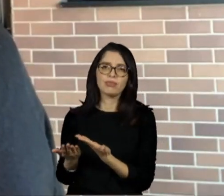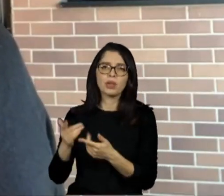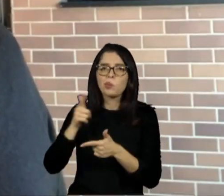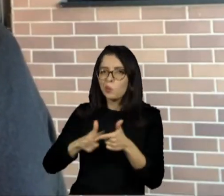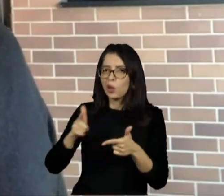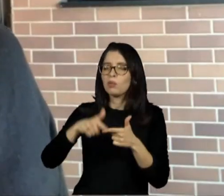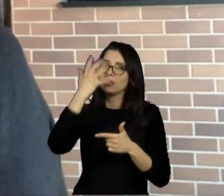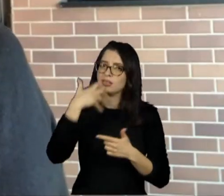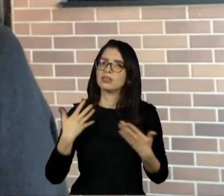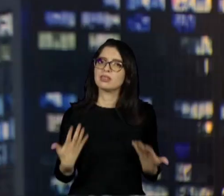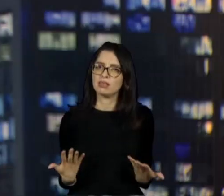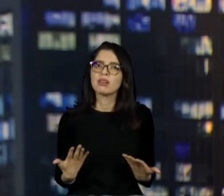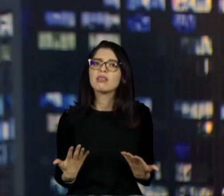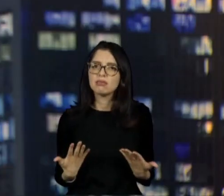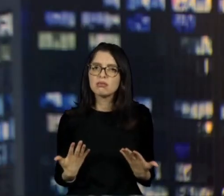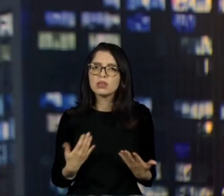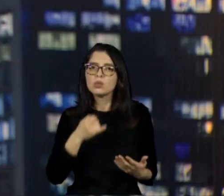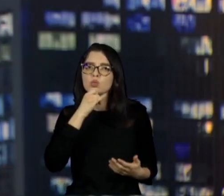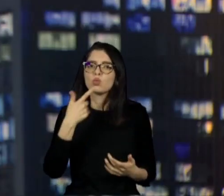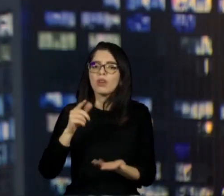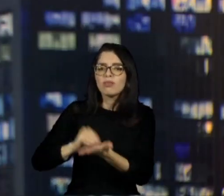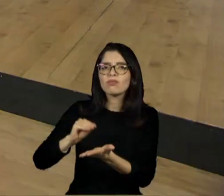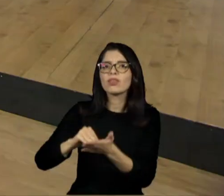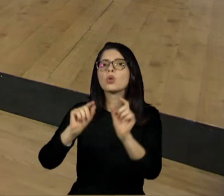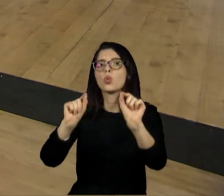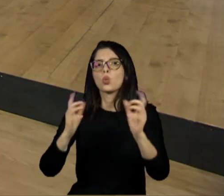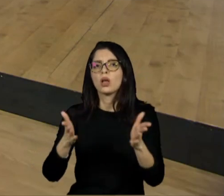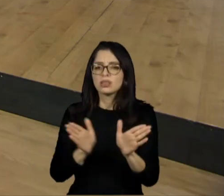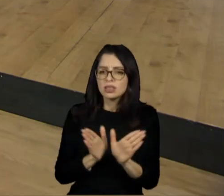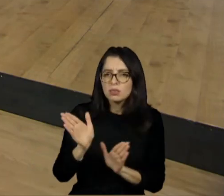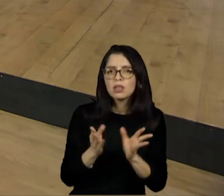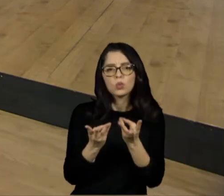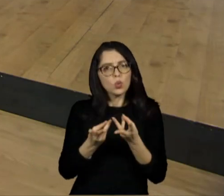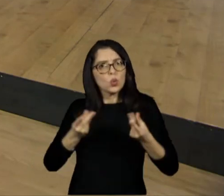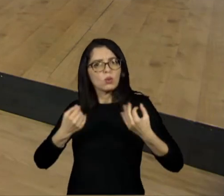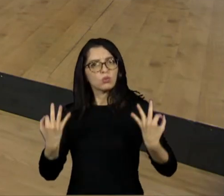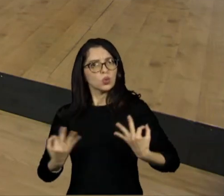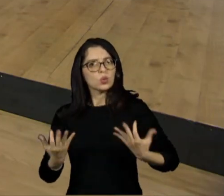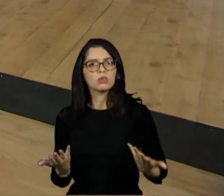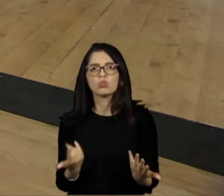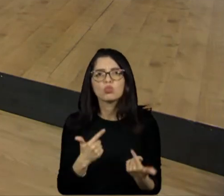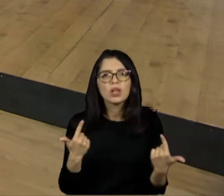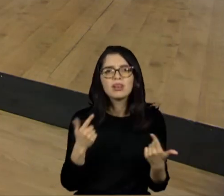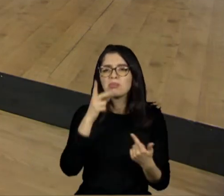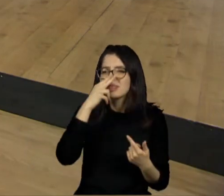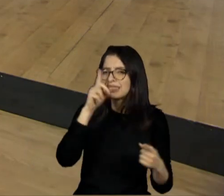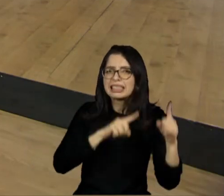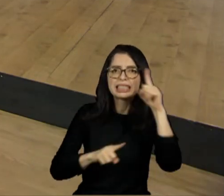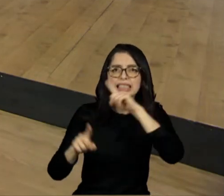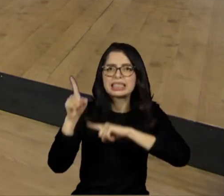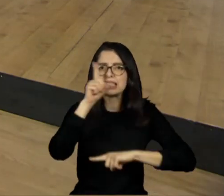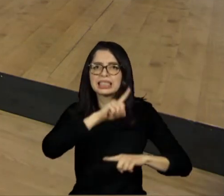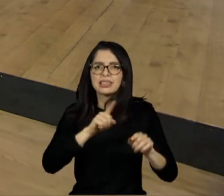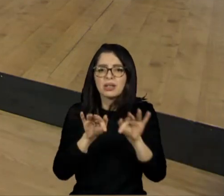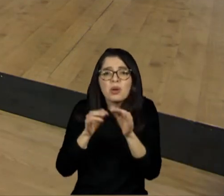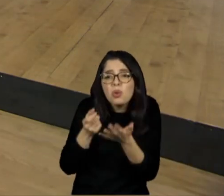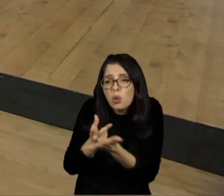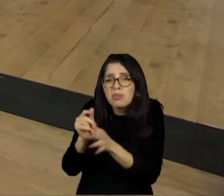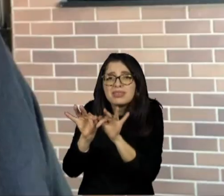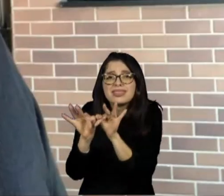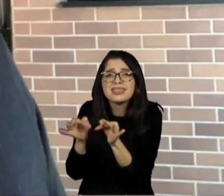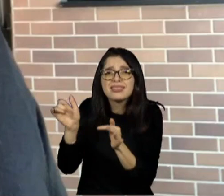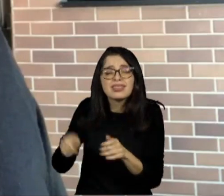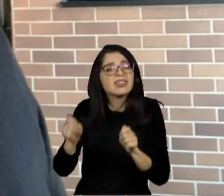né? Que é a ausência de uma descrição adequada de um produto, me parece tão precário, tão primário, né? Para um bom